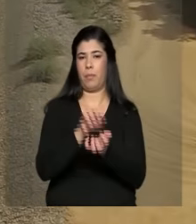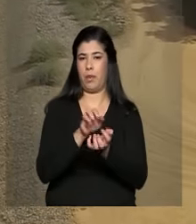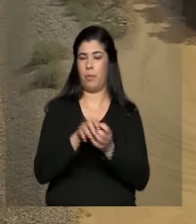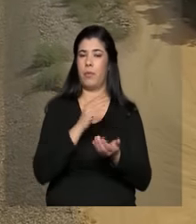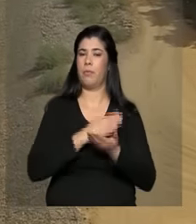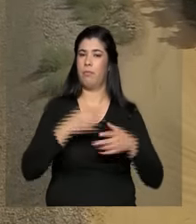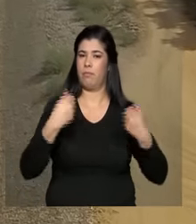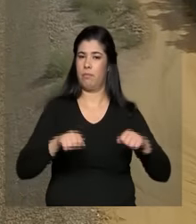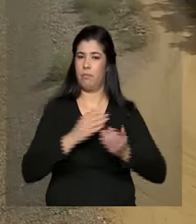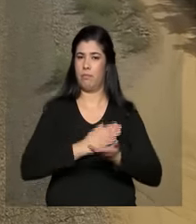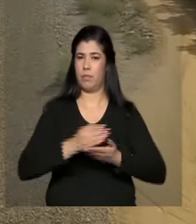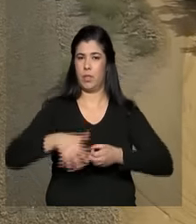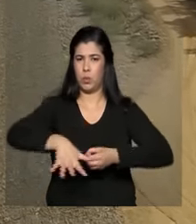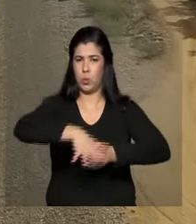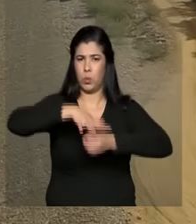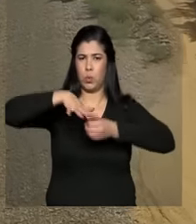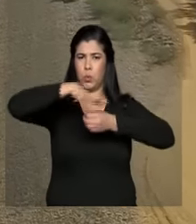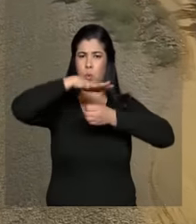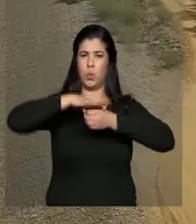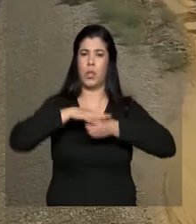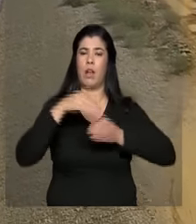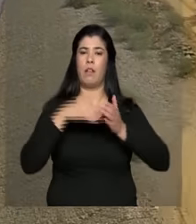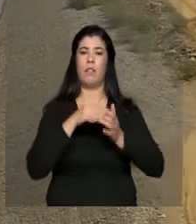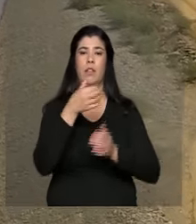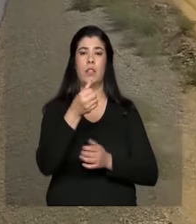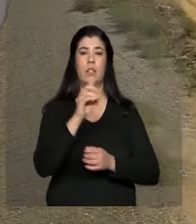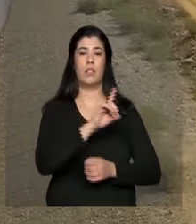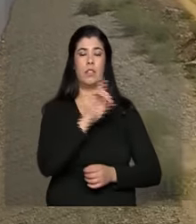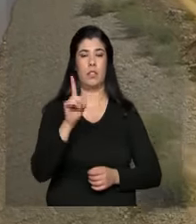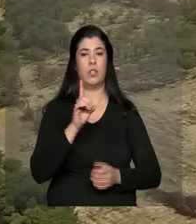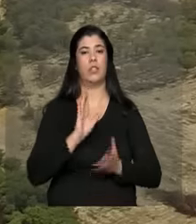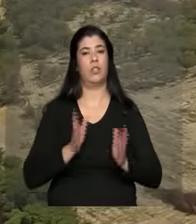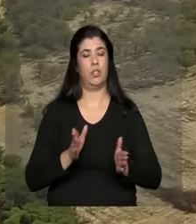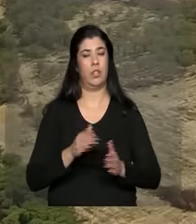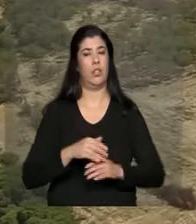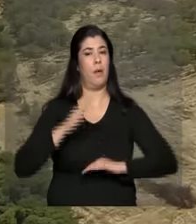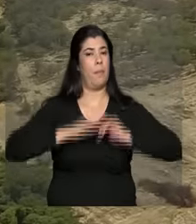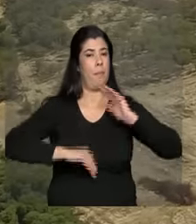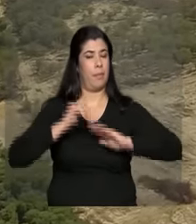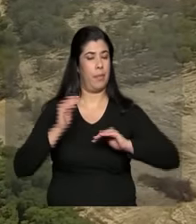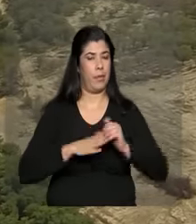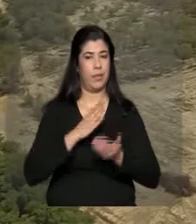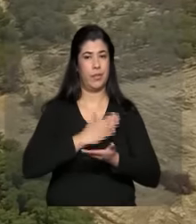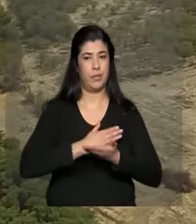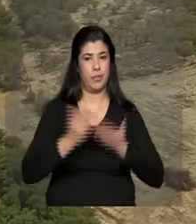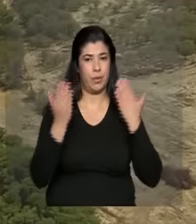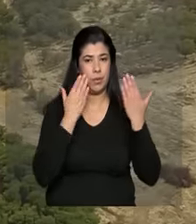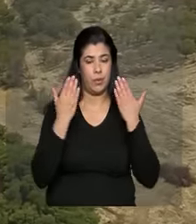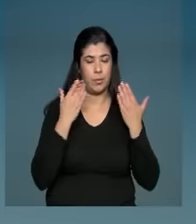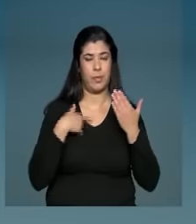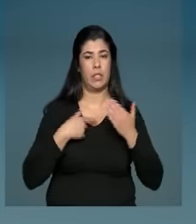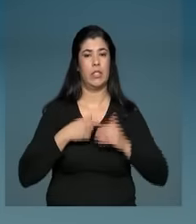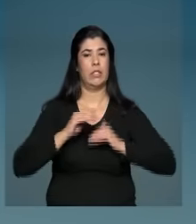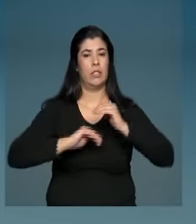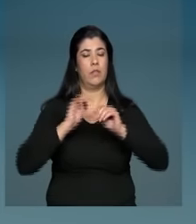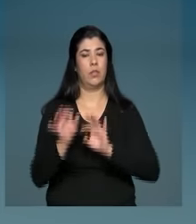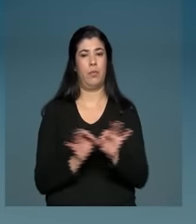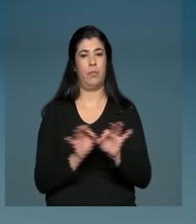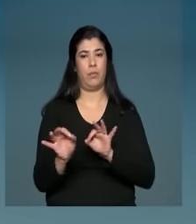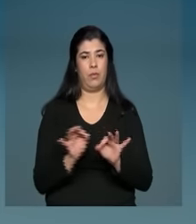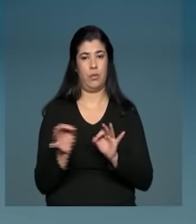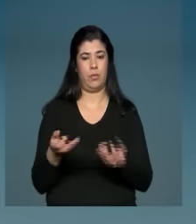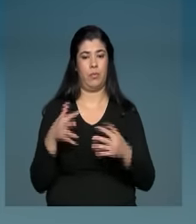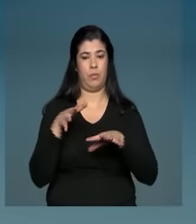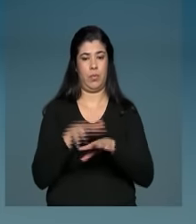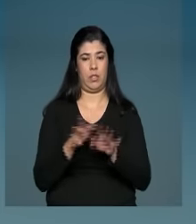estar completamente cheios em 60 dias. Iniciativas paralelas também são desenvolvidas pelo projeto de